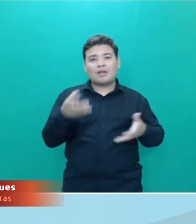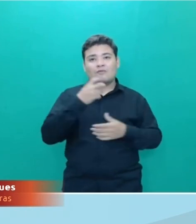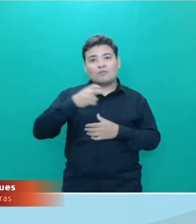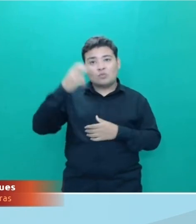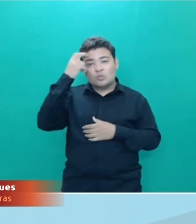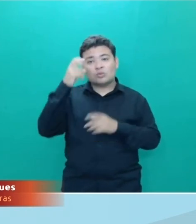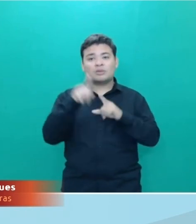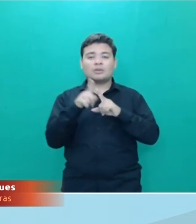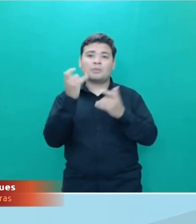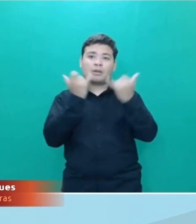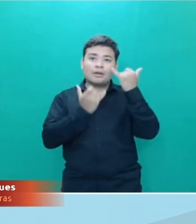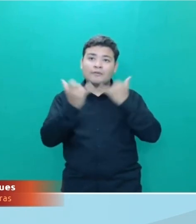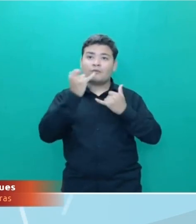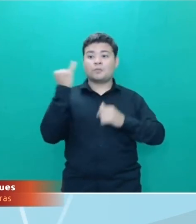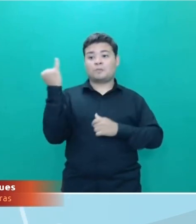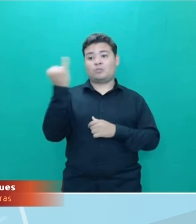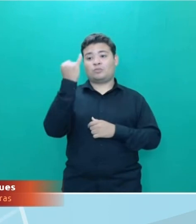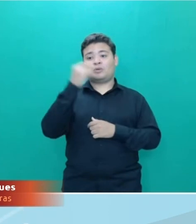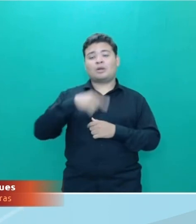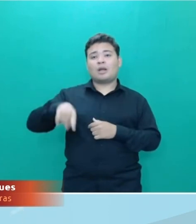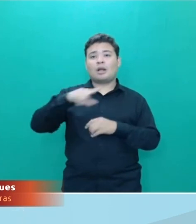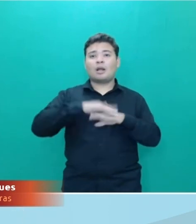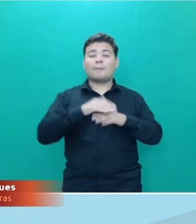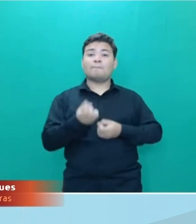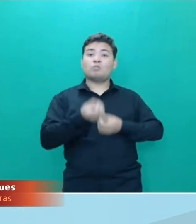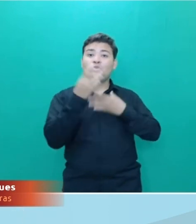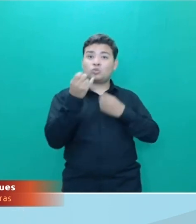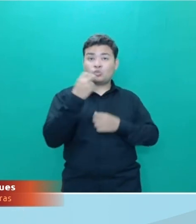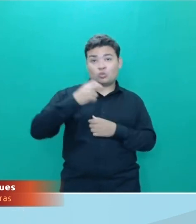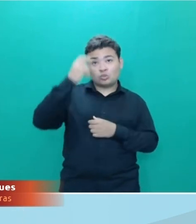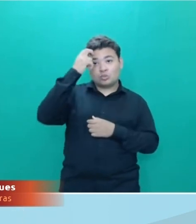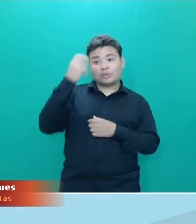importante para os produtores de cultura aqui do estado de Boiás.